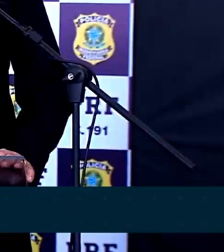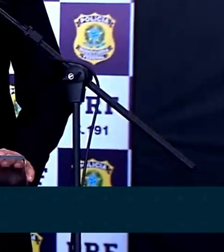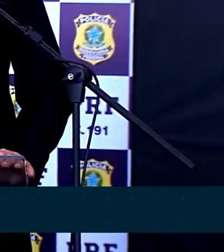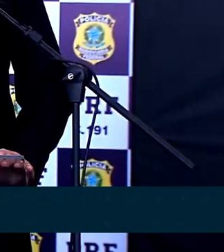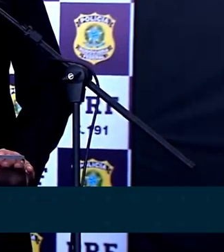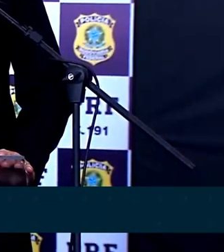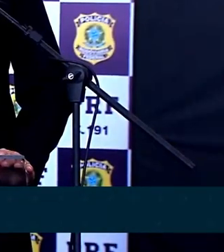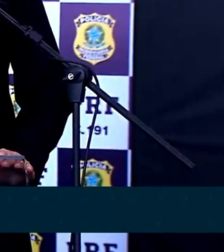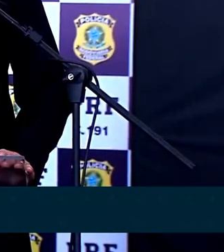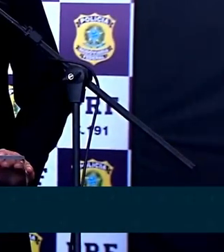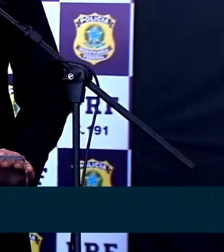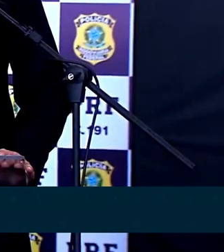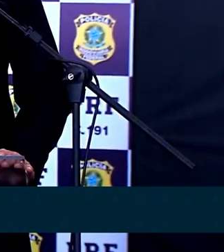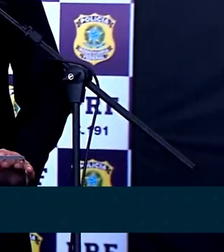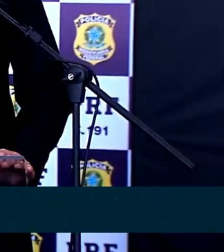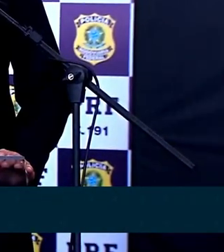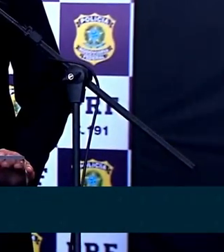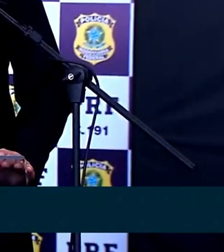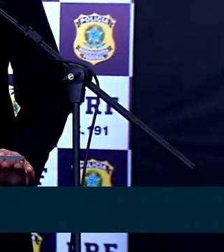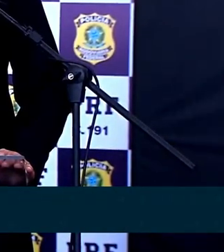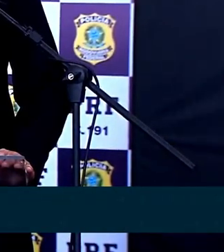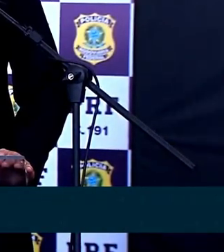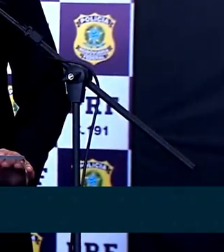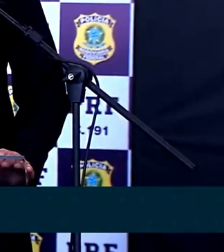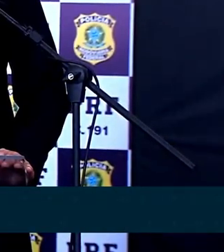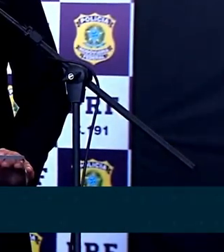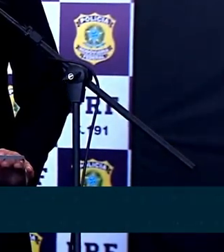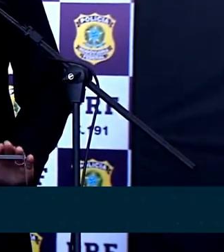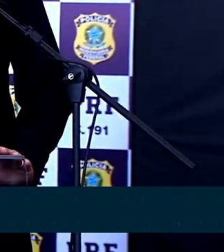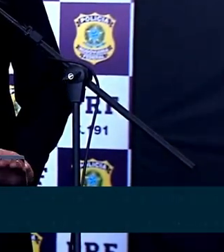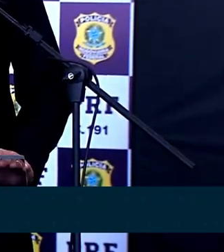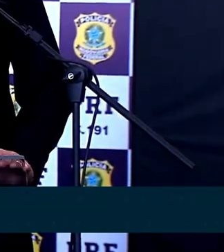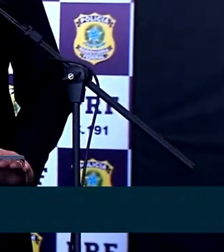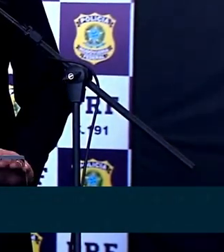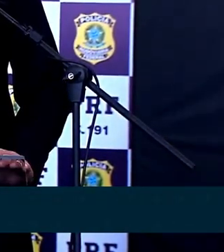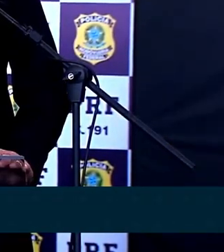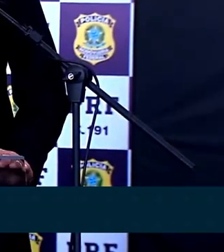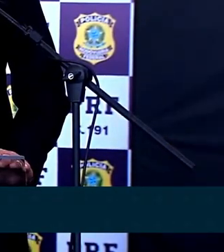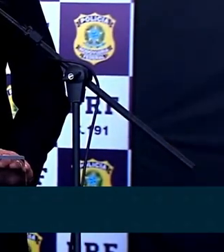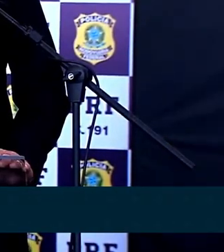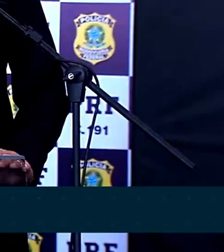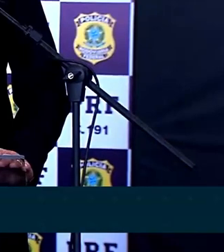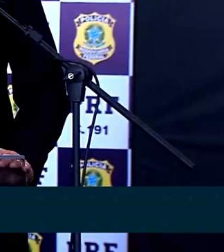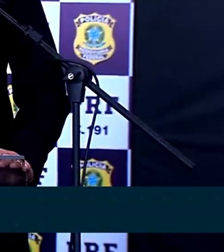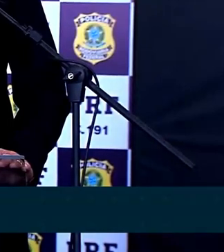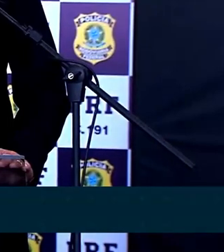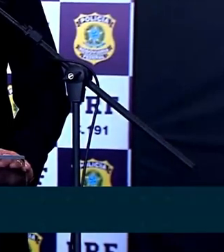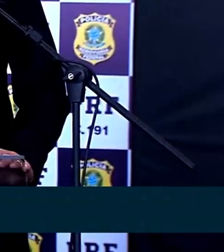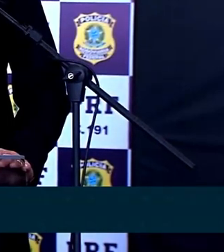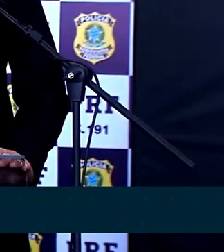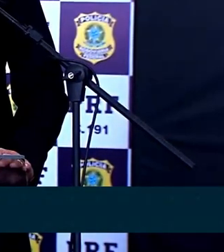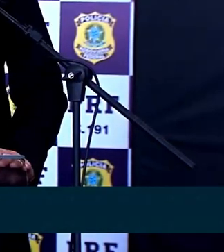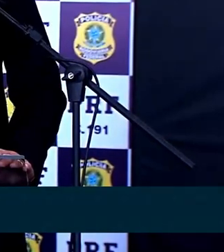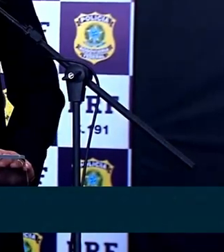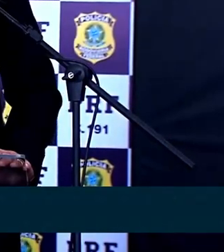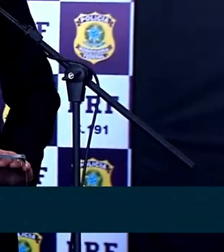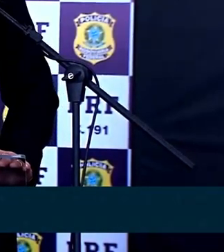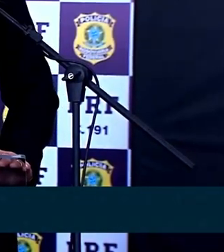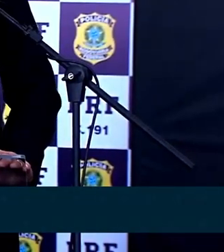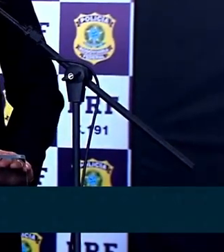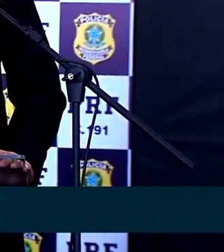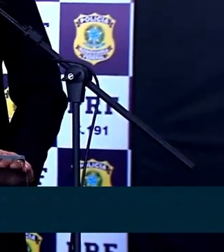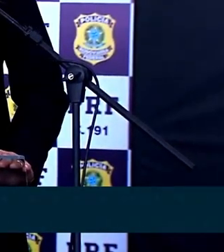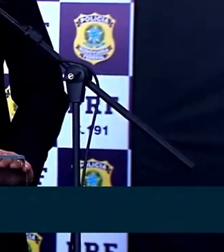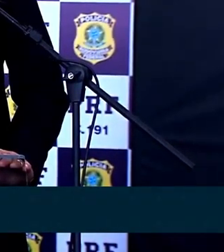Isso é sangue novo na PRF. Isso é meios para que vocês possam melhor trabalhar e ajudar